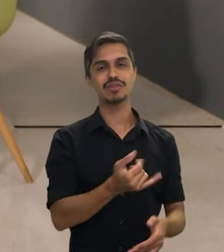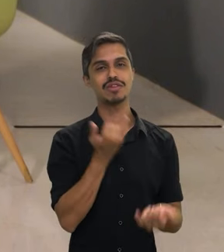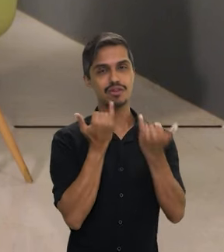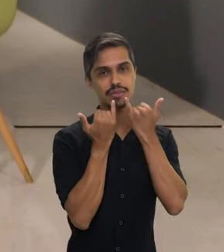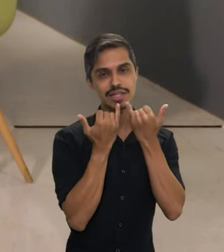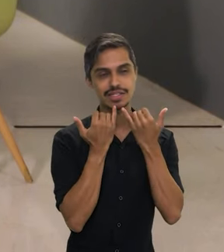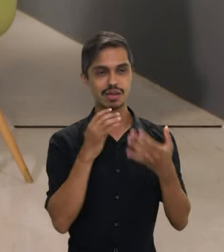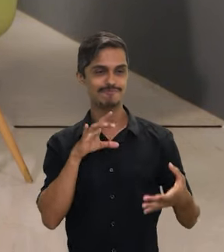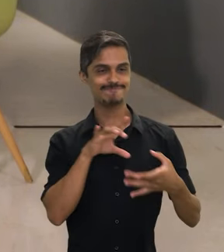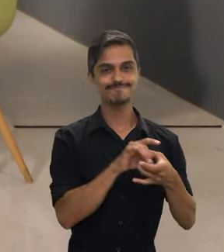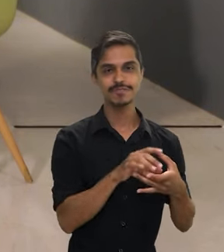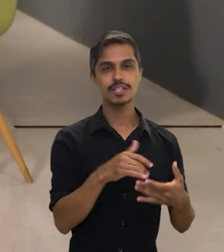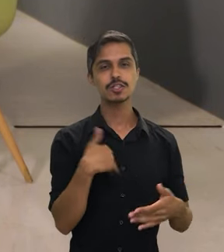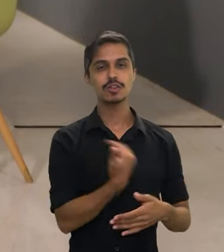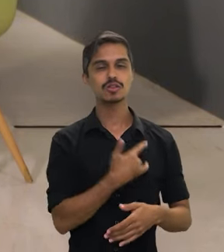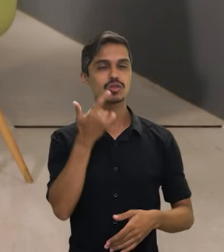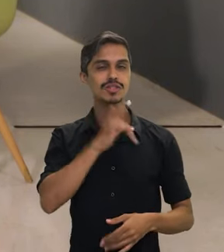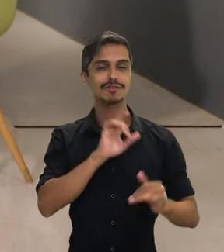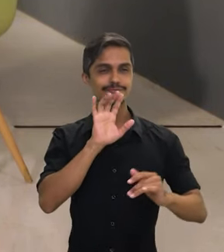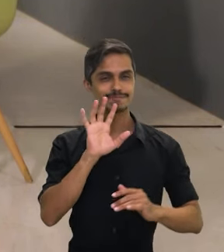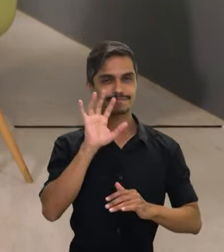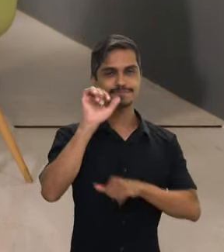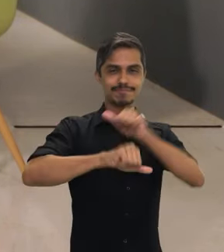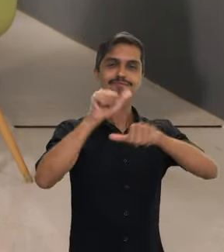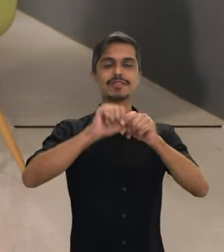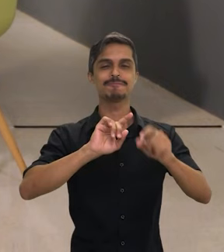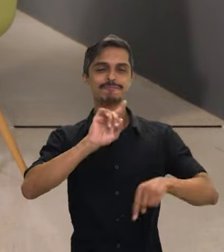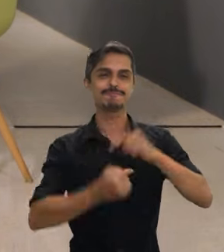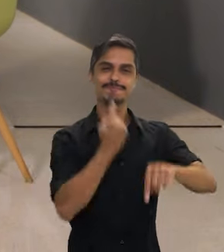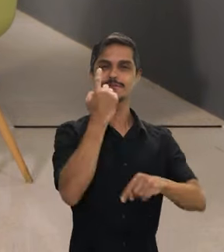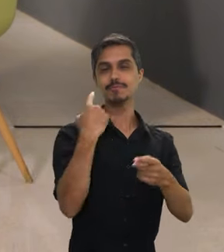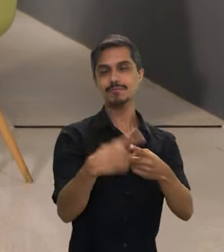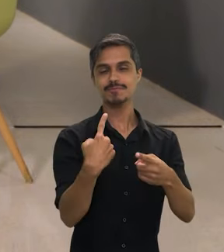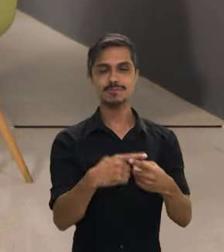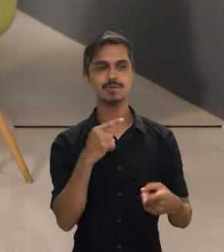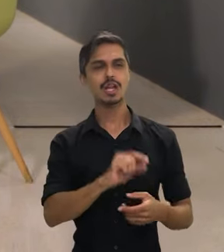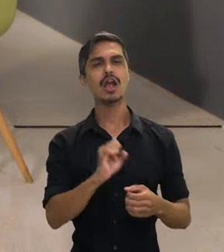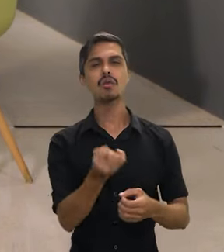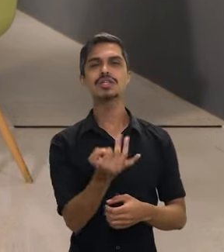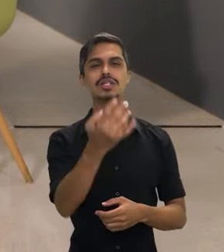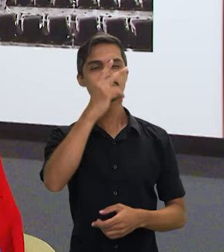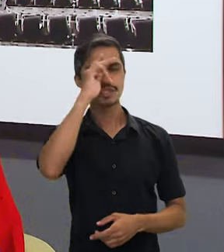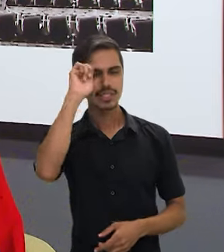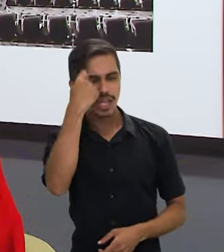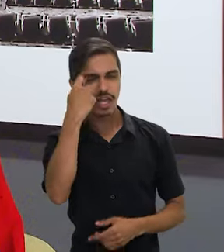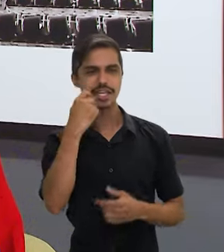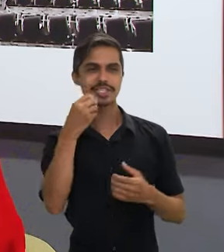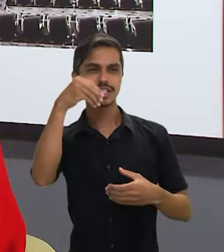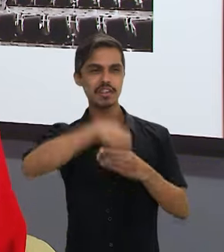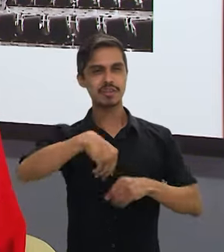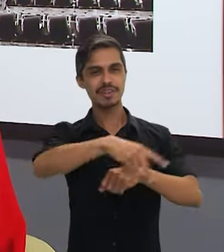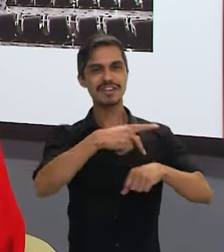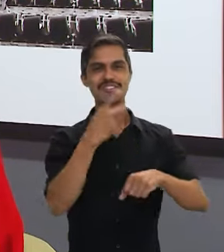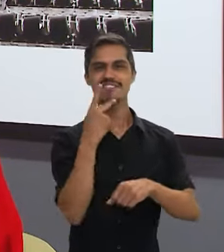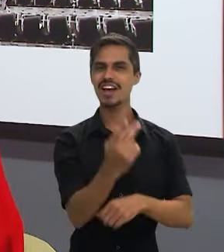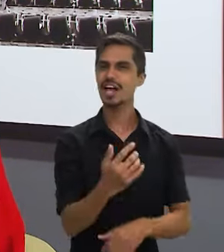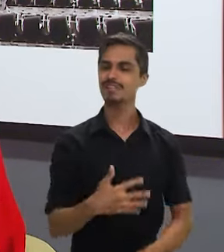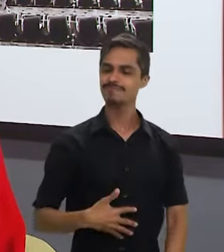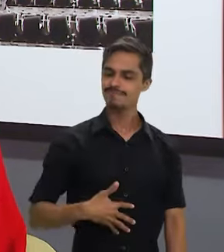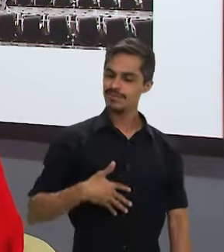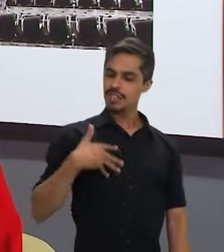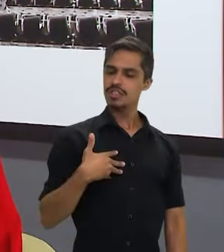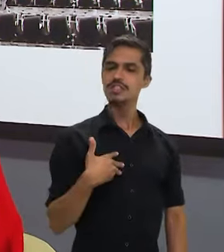conseguiu dar uma virada de chave também na produção intelectual de pessoas negras nesse país, onde as pessoas têm orgulho,